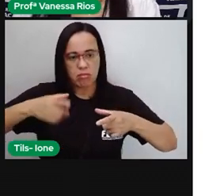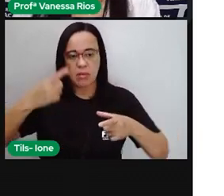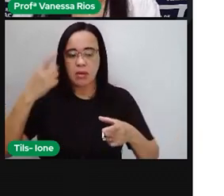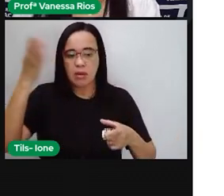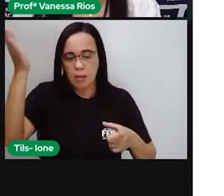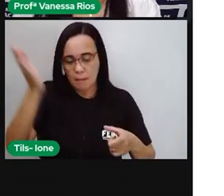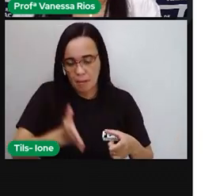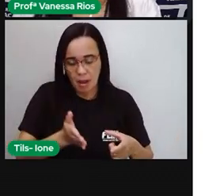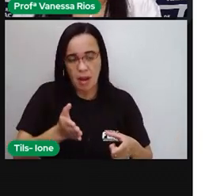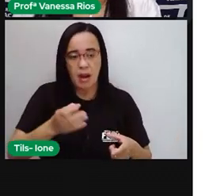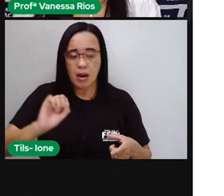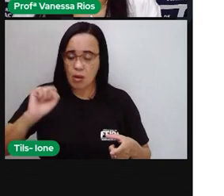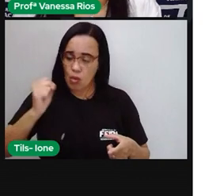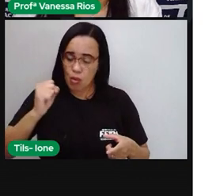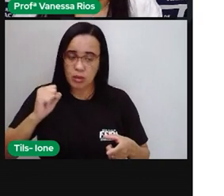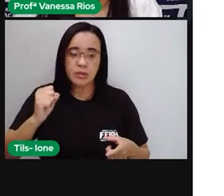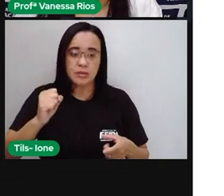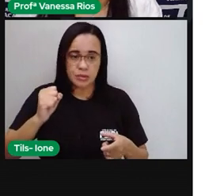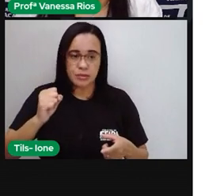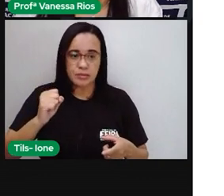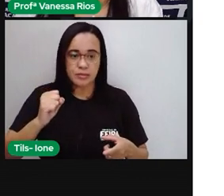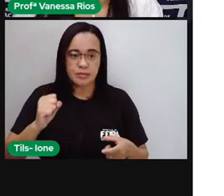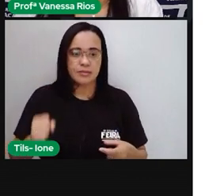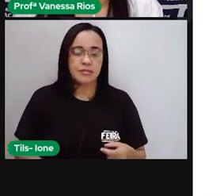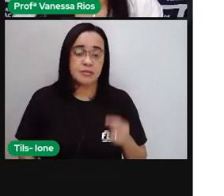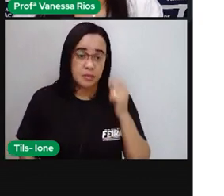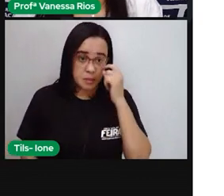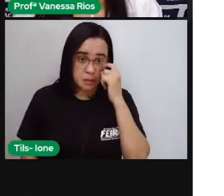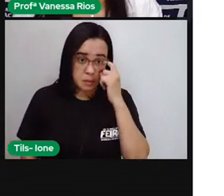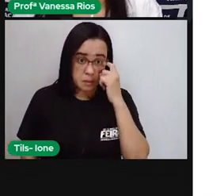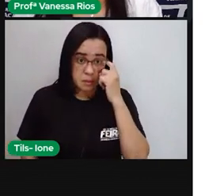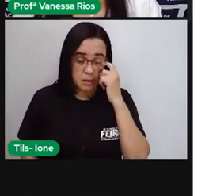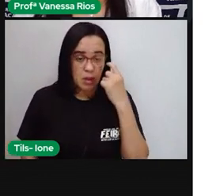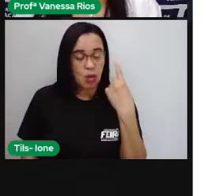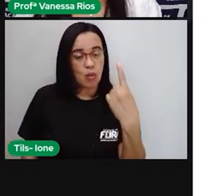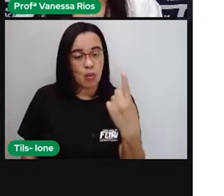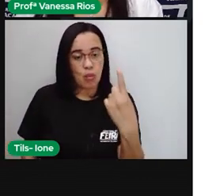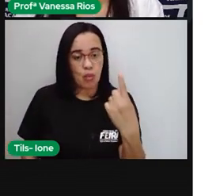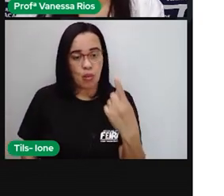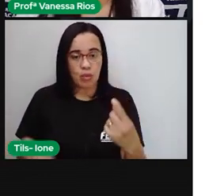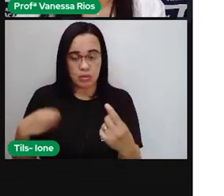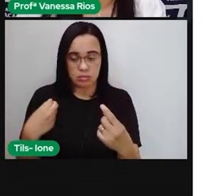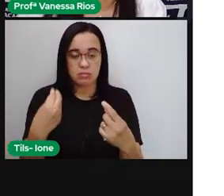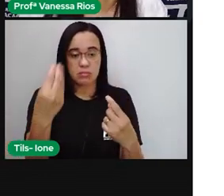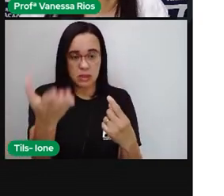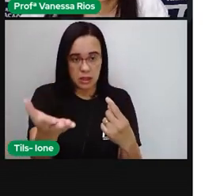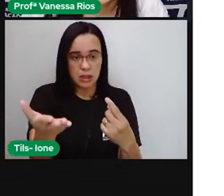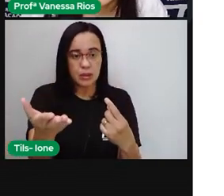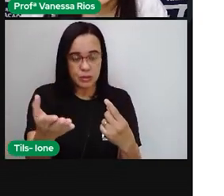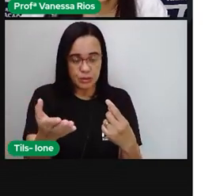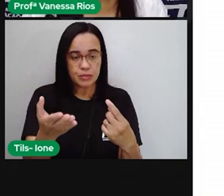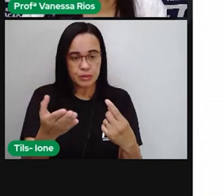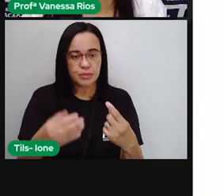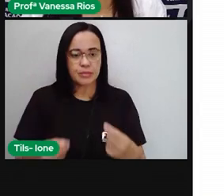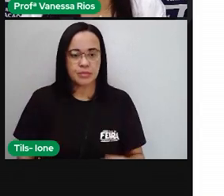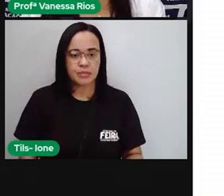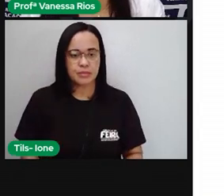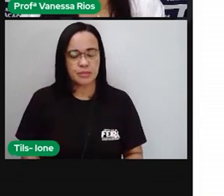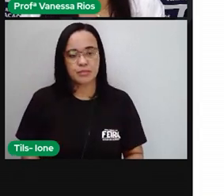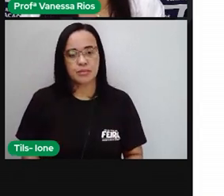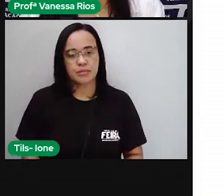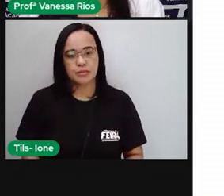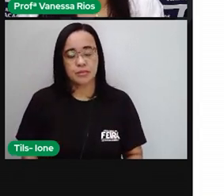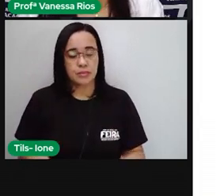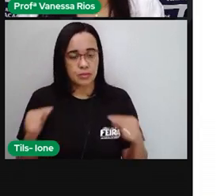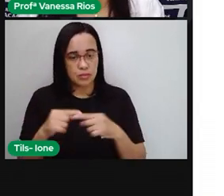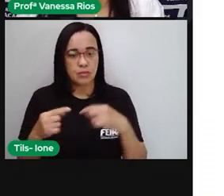oito pedaços, em oito partes. E o um está representando a parte que ficou pra você. A parte que você